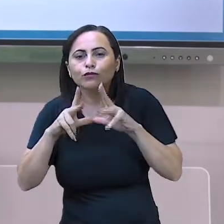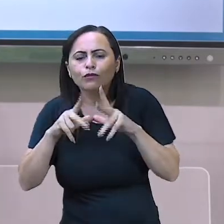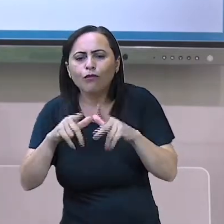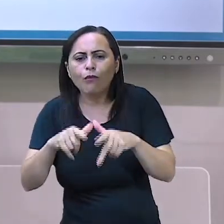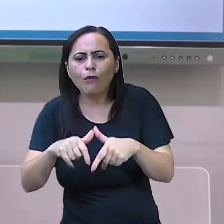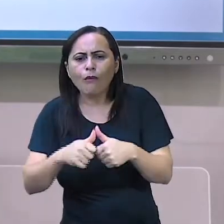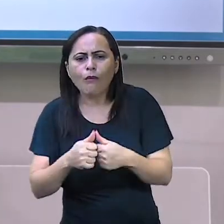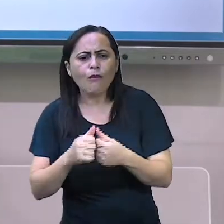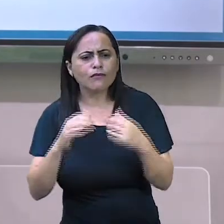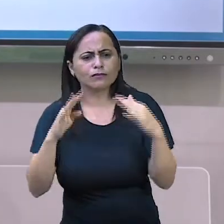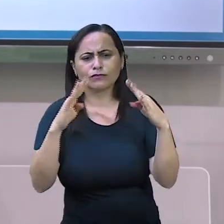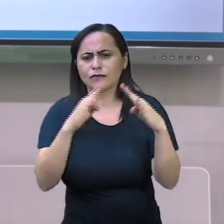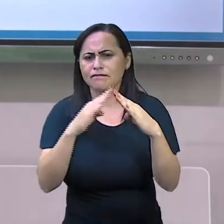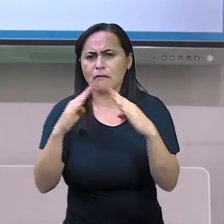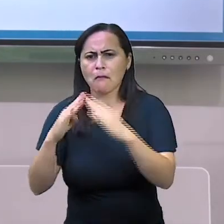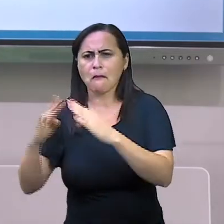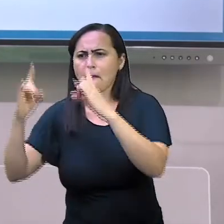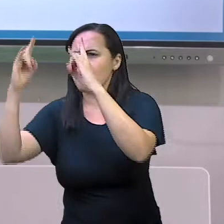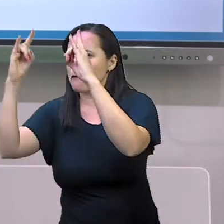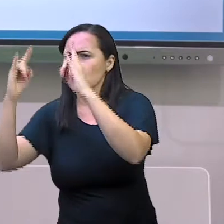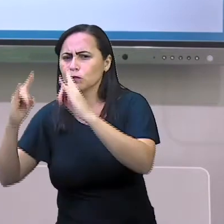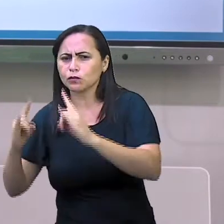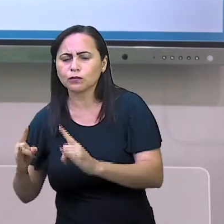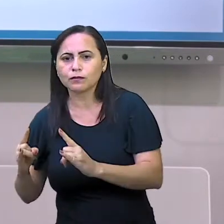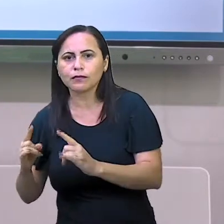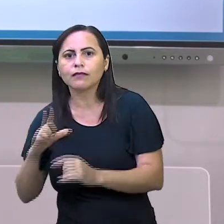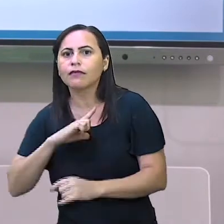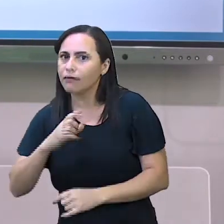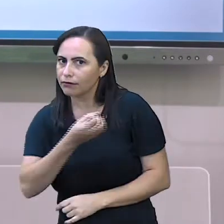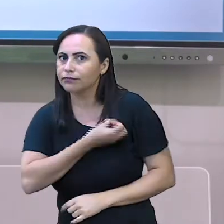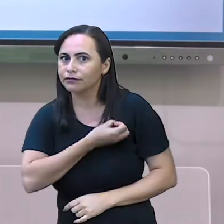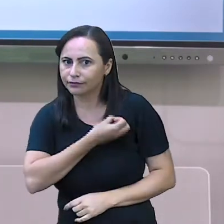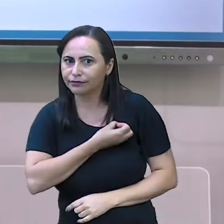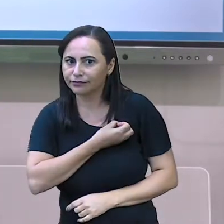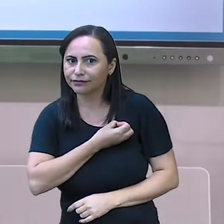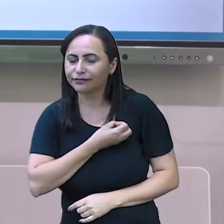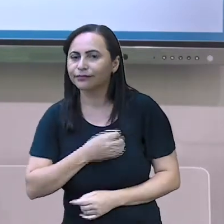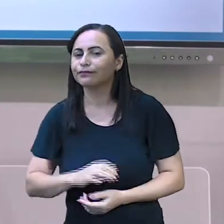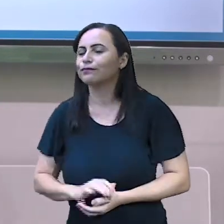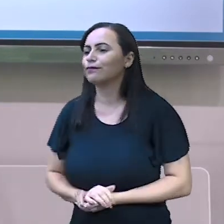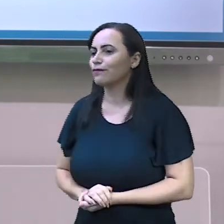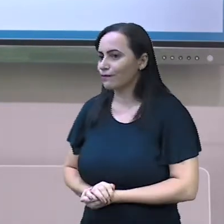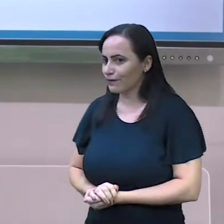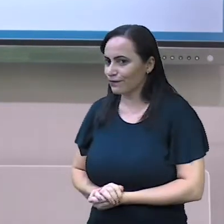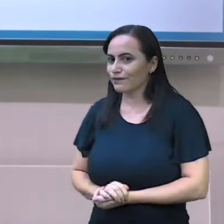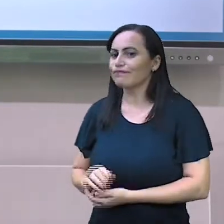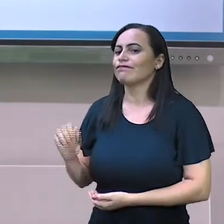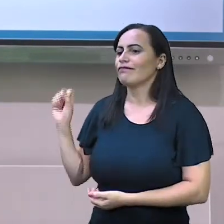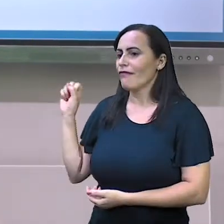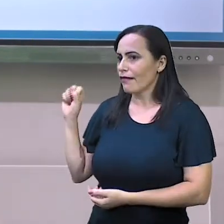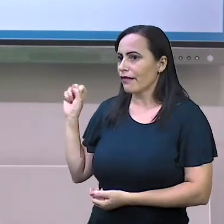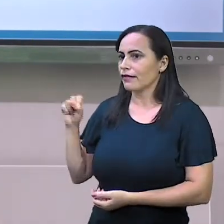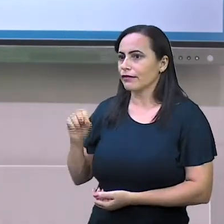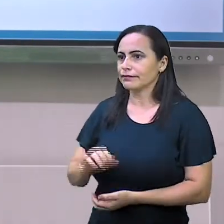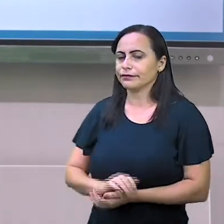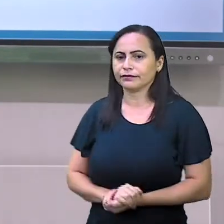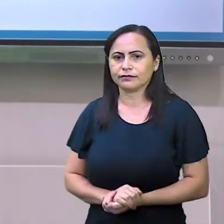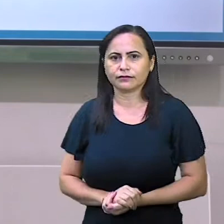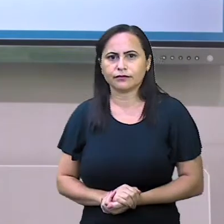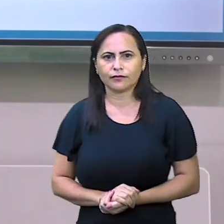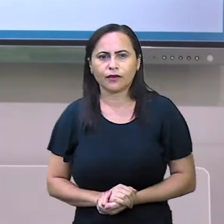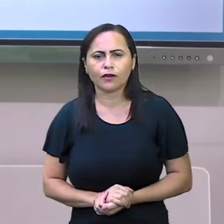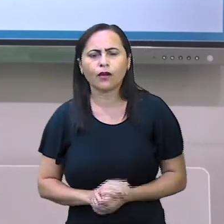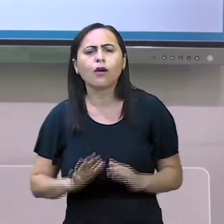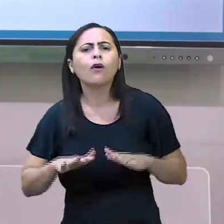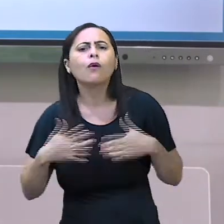casas, apartamentos, têm números? Sim E você sabe qual é o número da